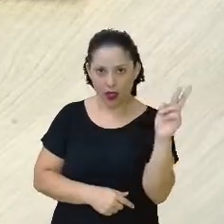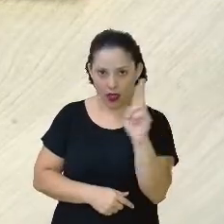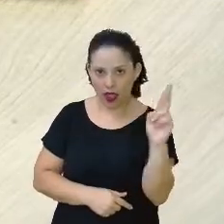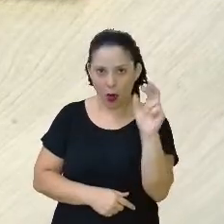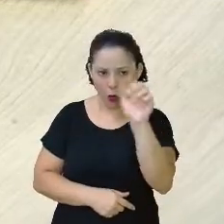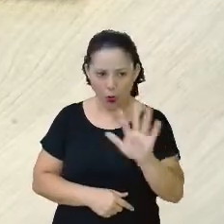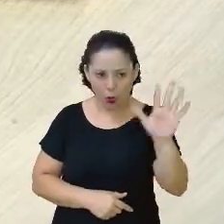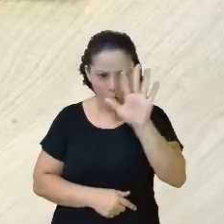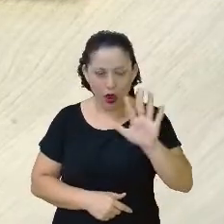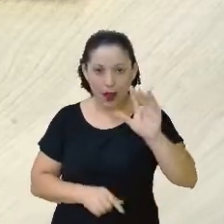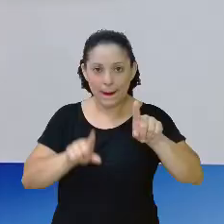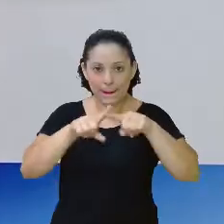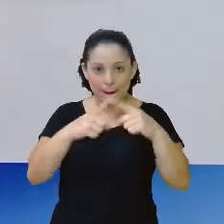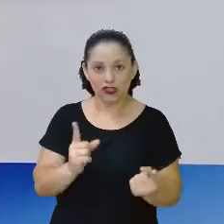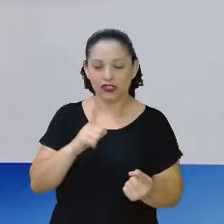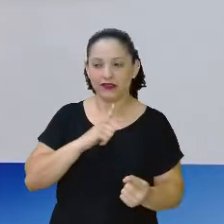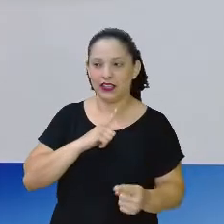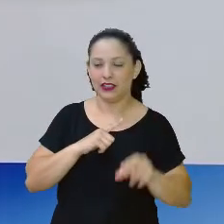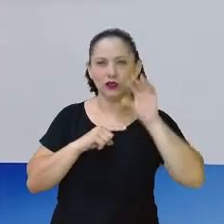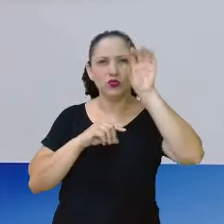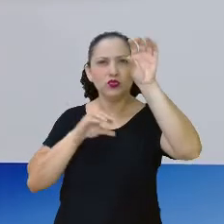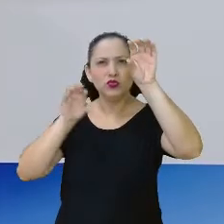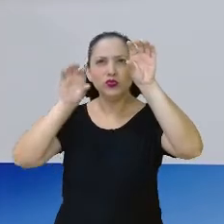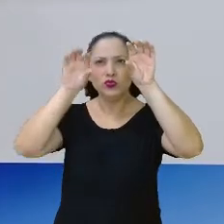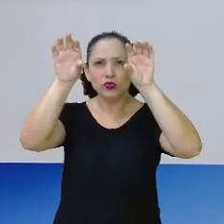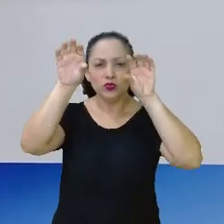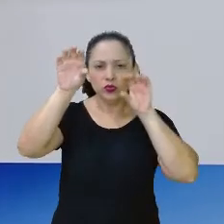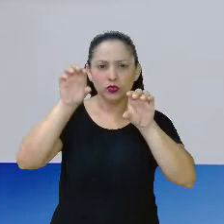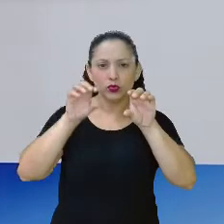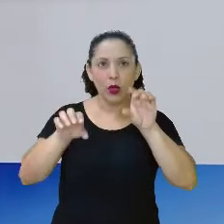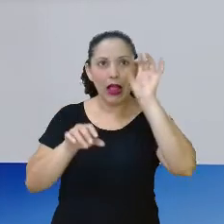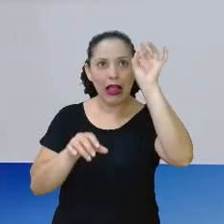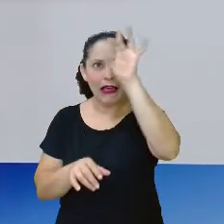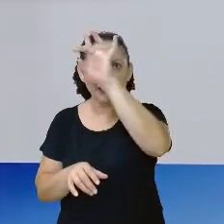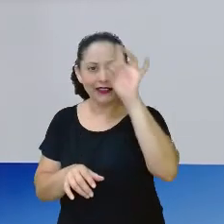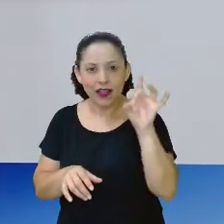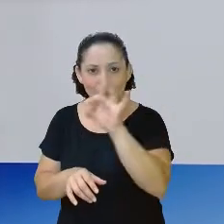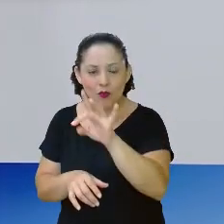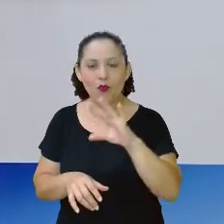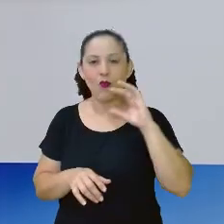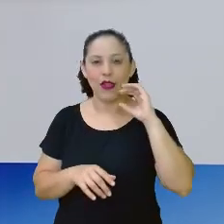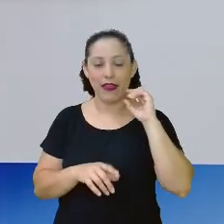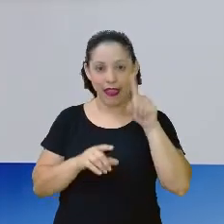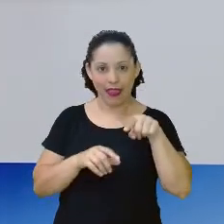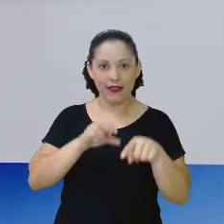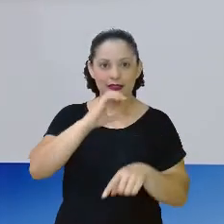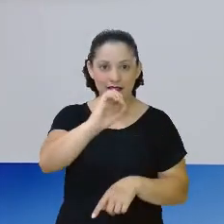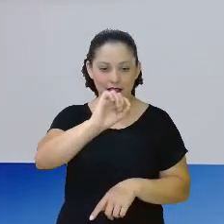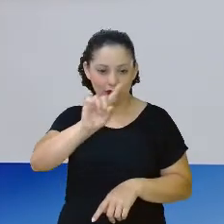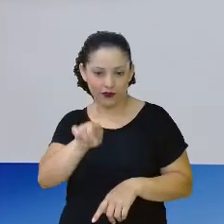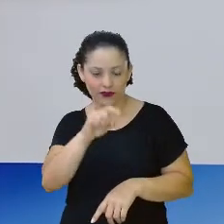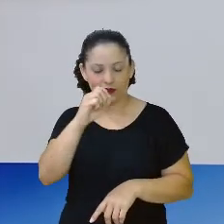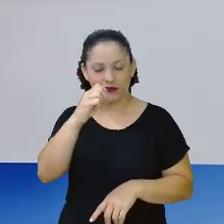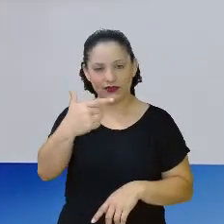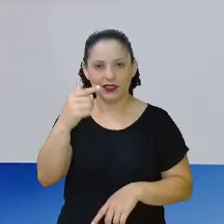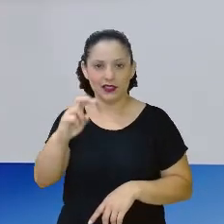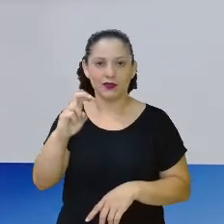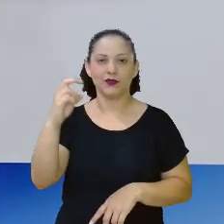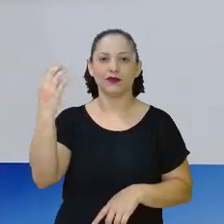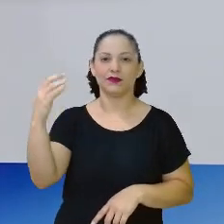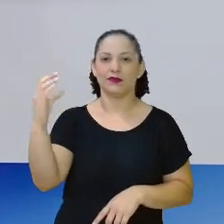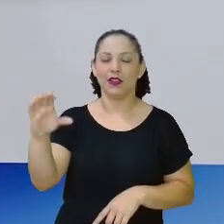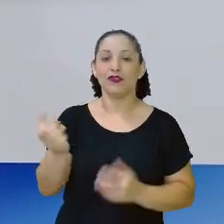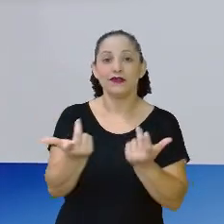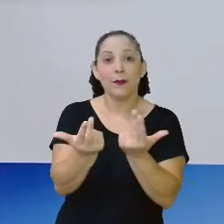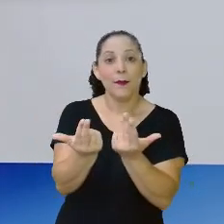cada pedacinho desse é 25 centavos. E a mesma coisa acontece com as moedinhas de 10 centavos.